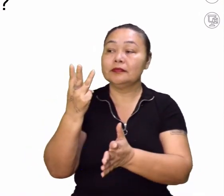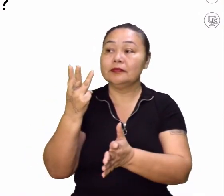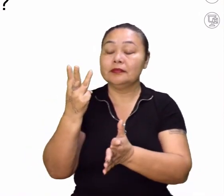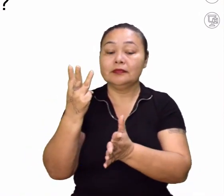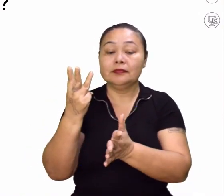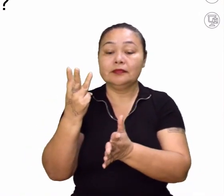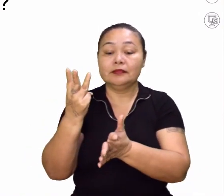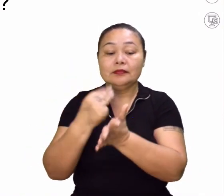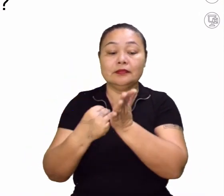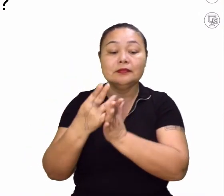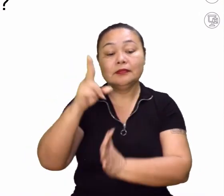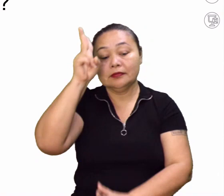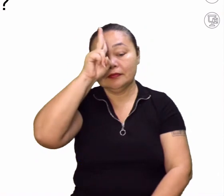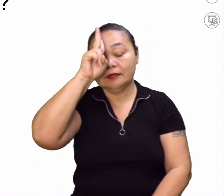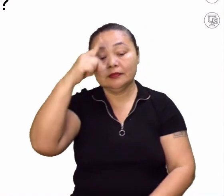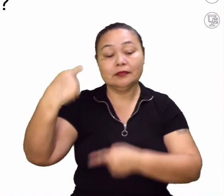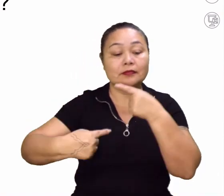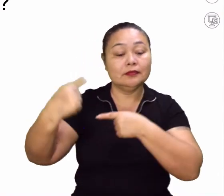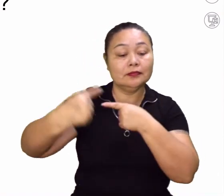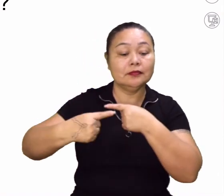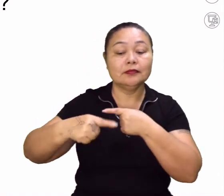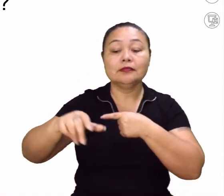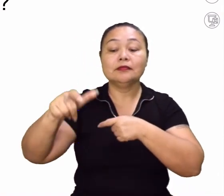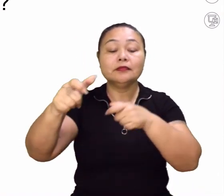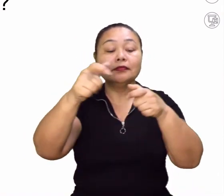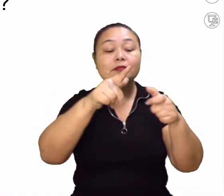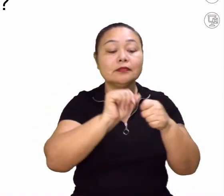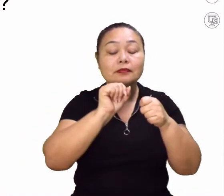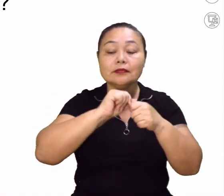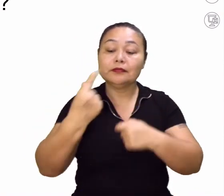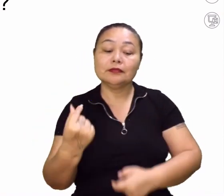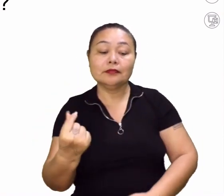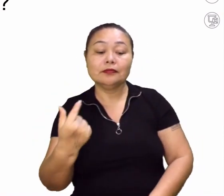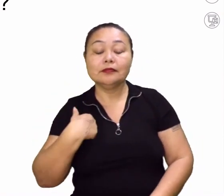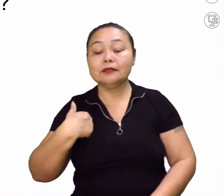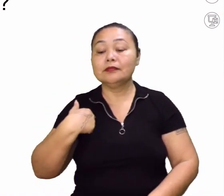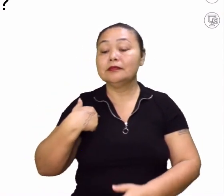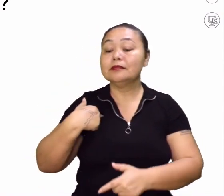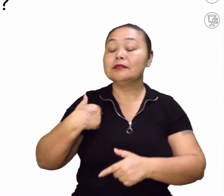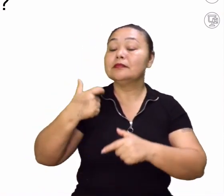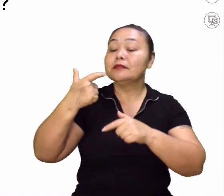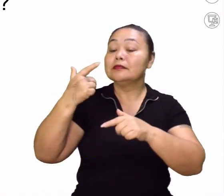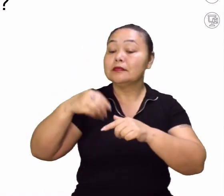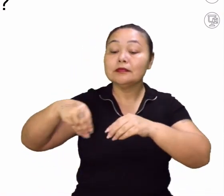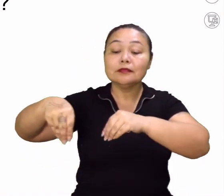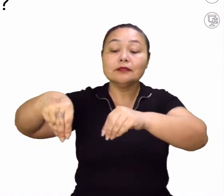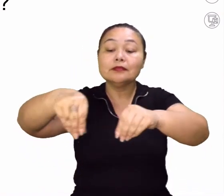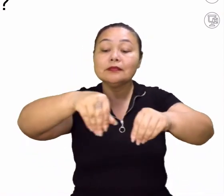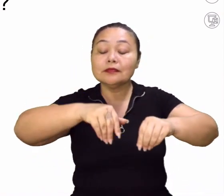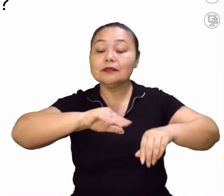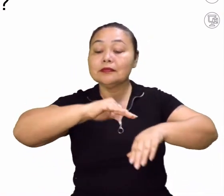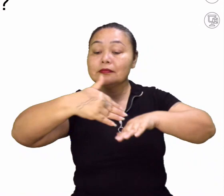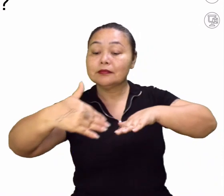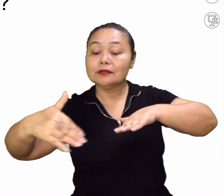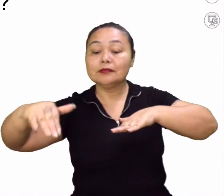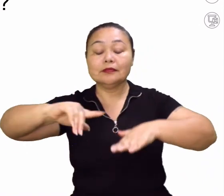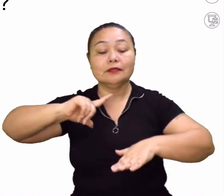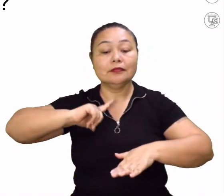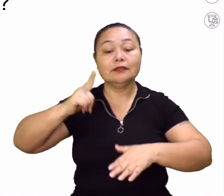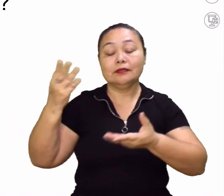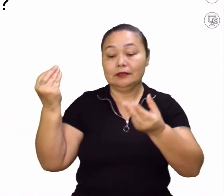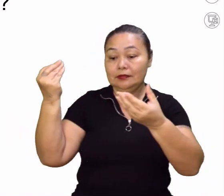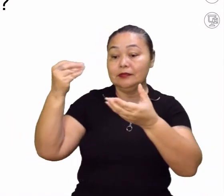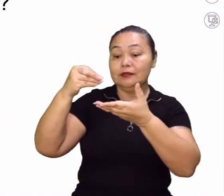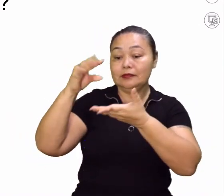De um mapa histórico, político, demográfico, econômico ou físico? E a resposta já consta aí no próprio